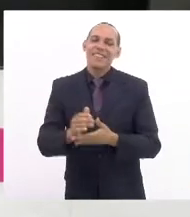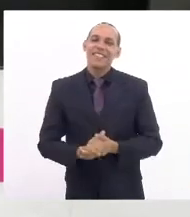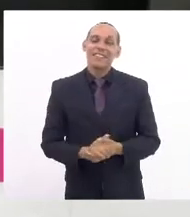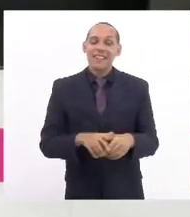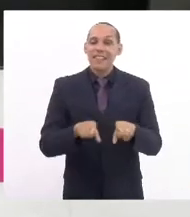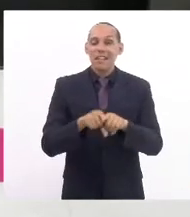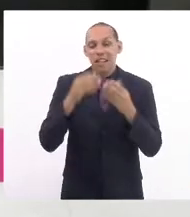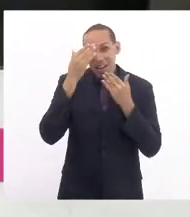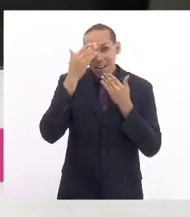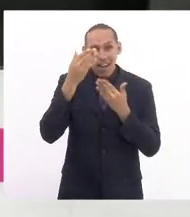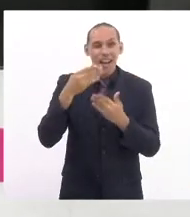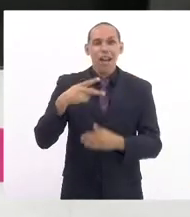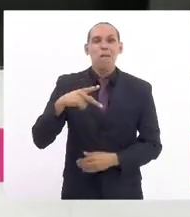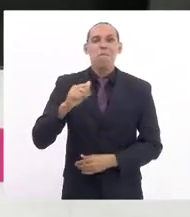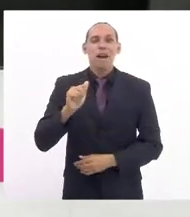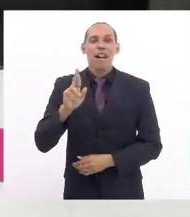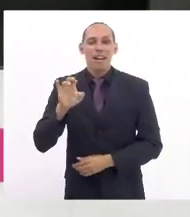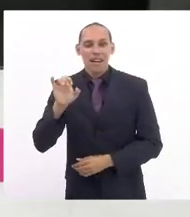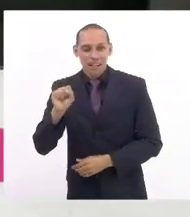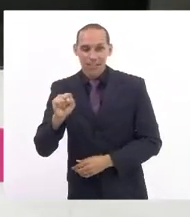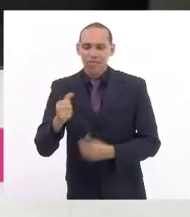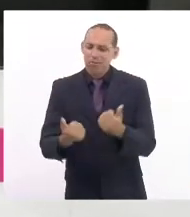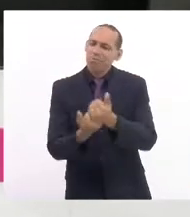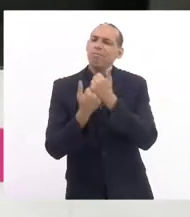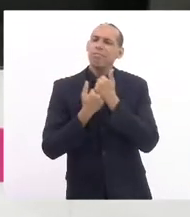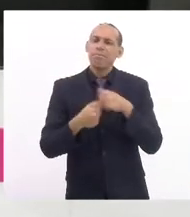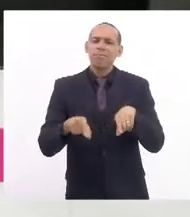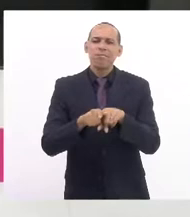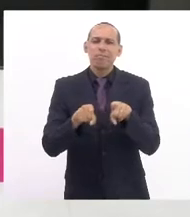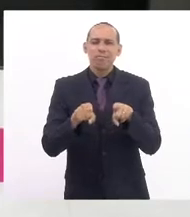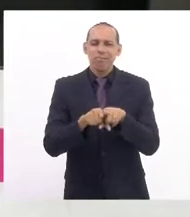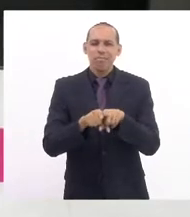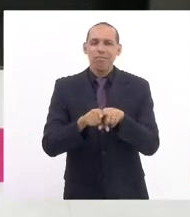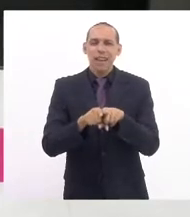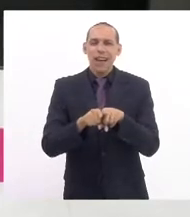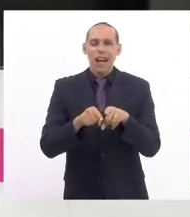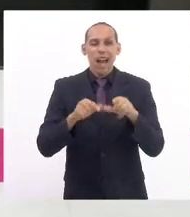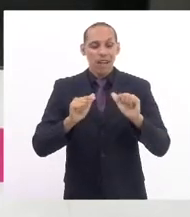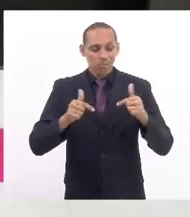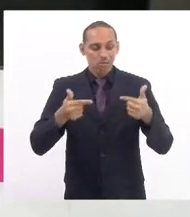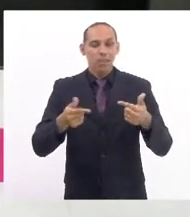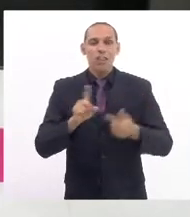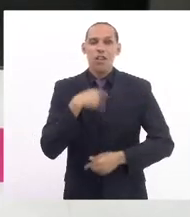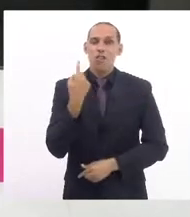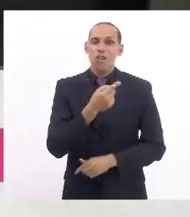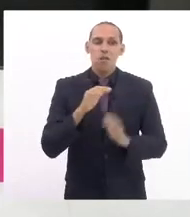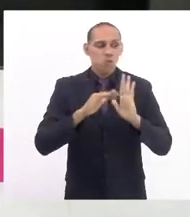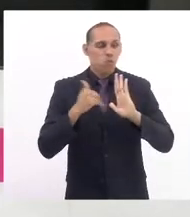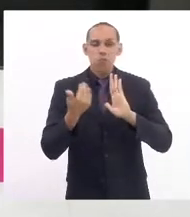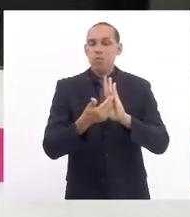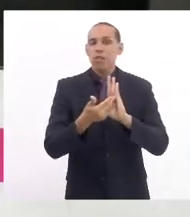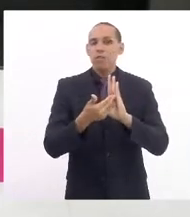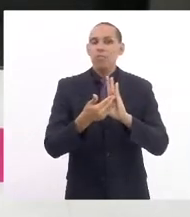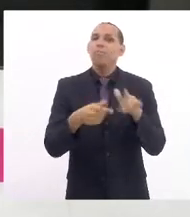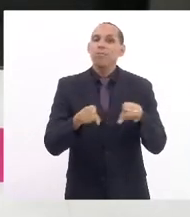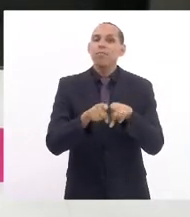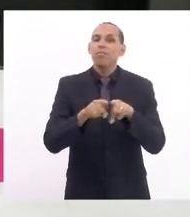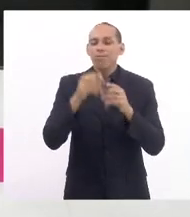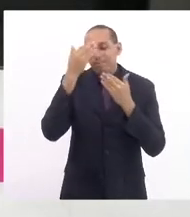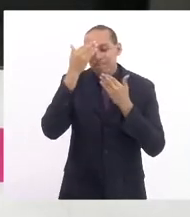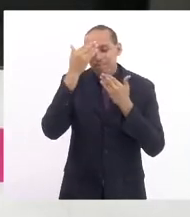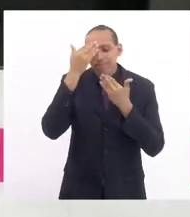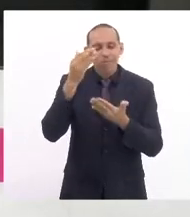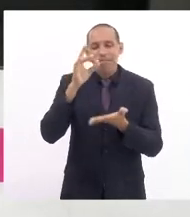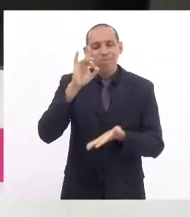pares, que têm nos apoiado em todas as nossas iniciativas, agradecer muito mesmo.